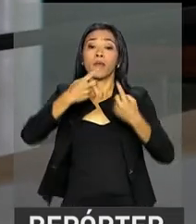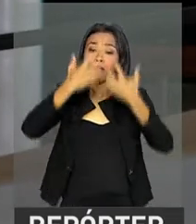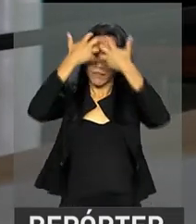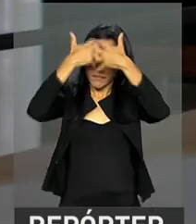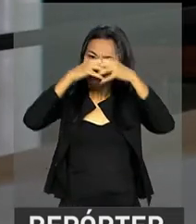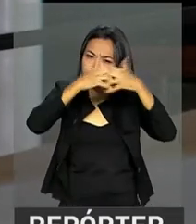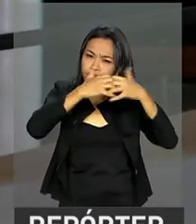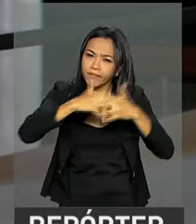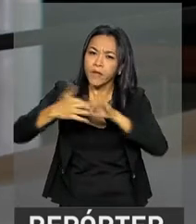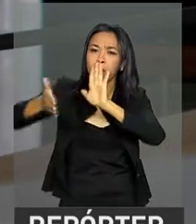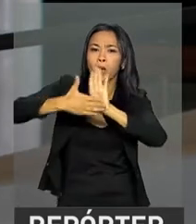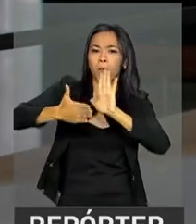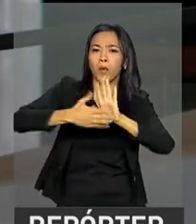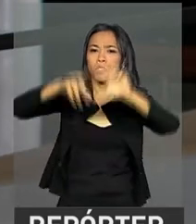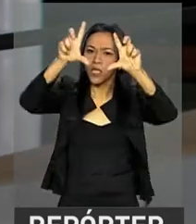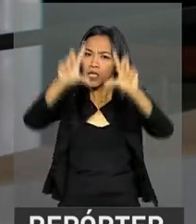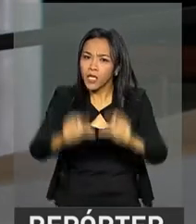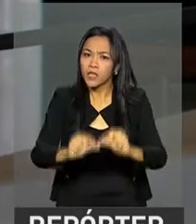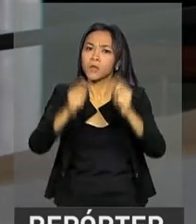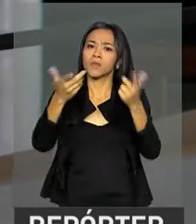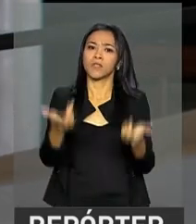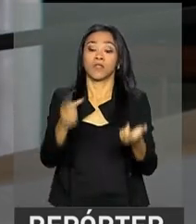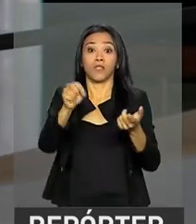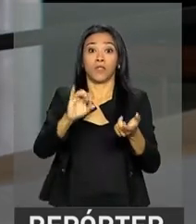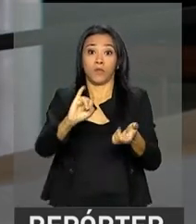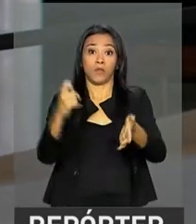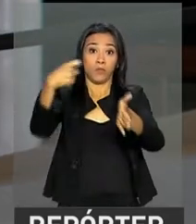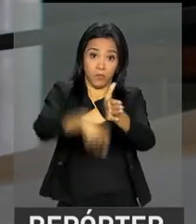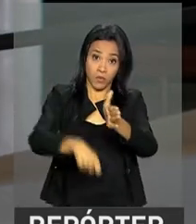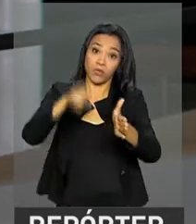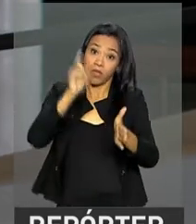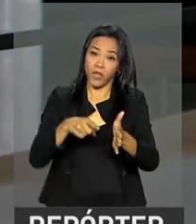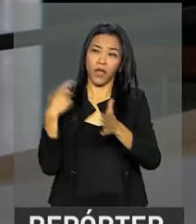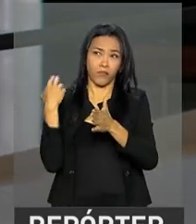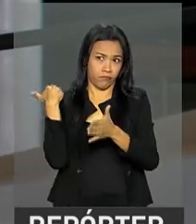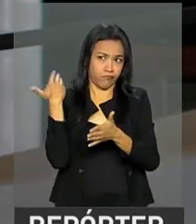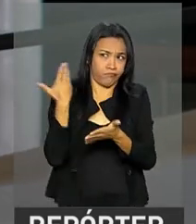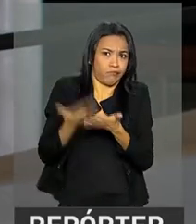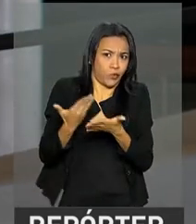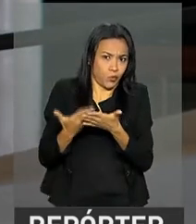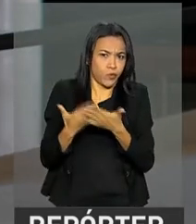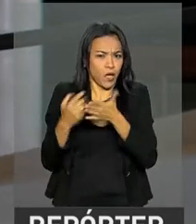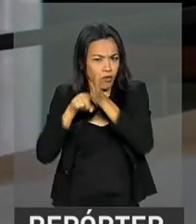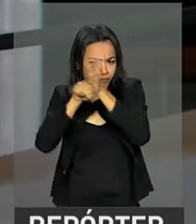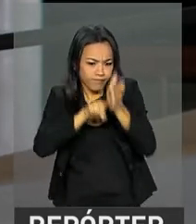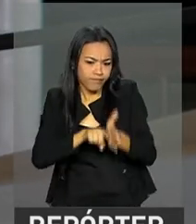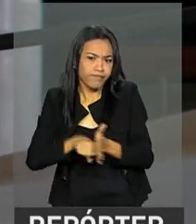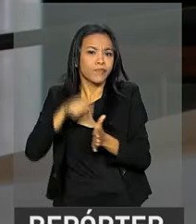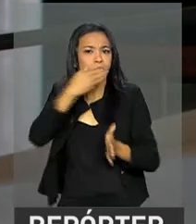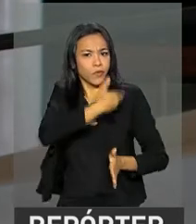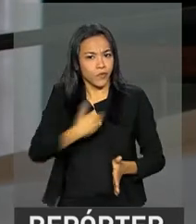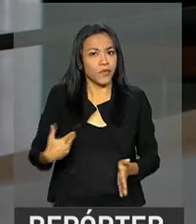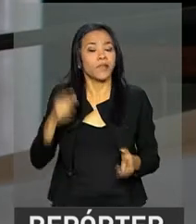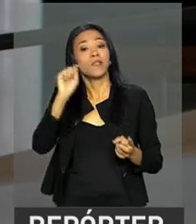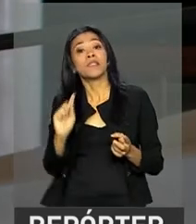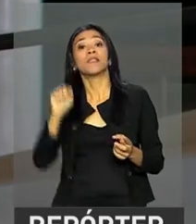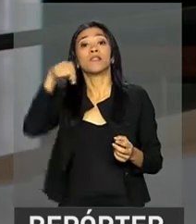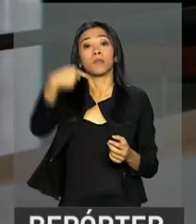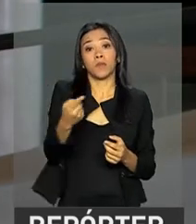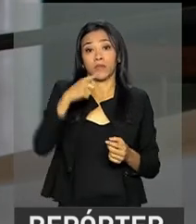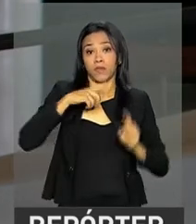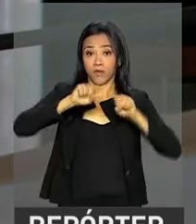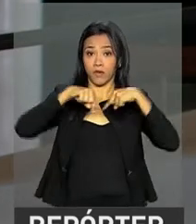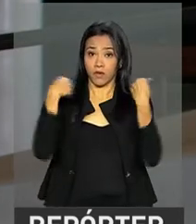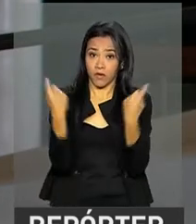simplificação tributária, um tema que já vem sendo estudado pelo governo. Depois, o presidente Michel Temer também teve uma reunião com os ministros Antônio